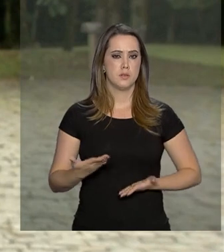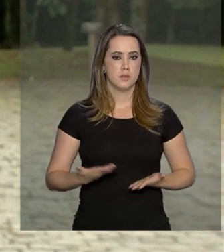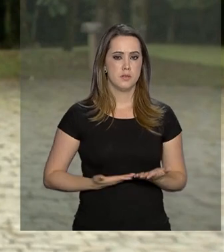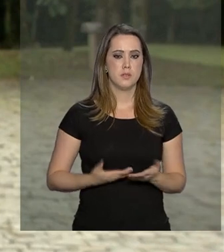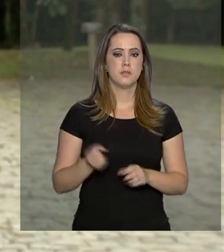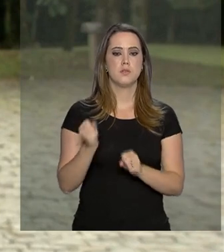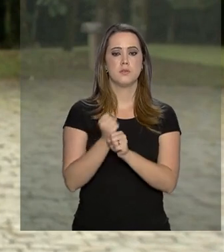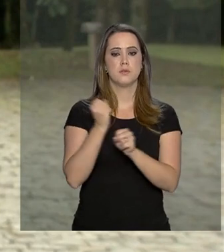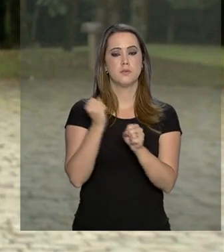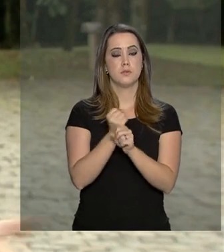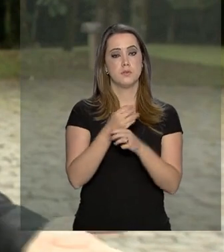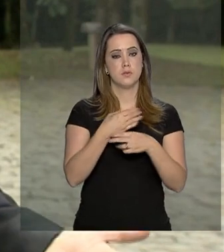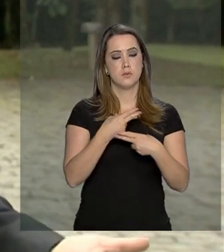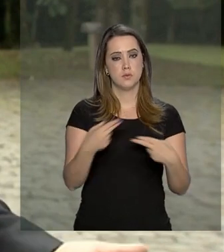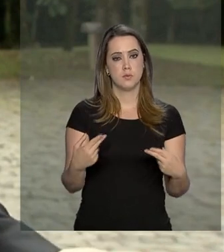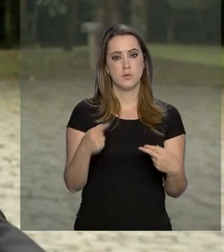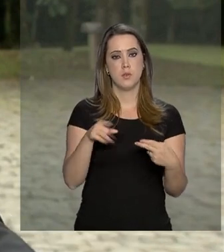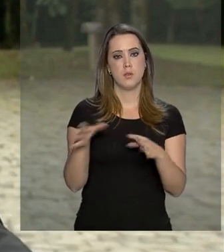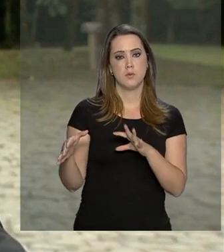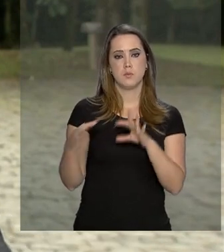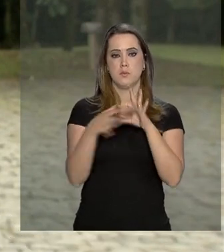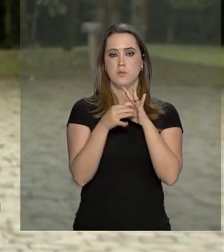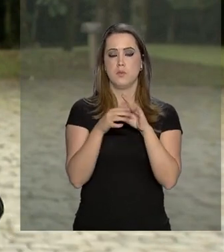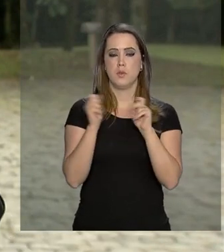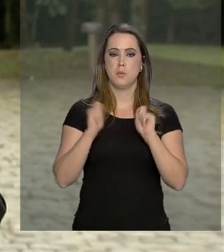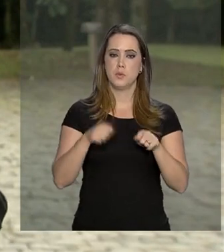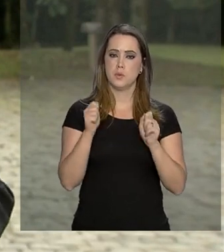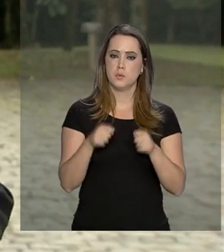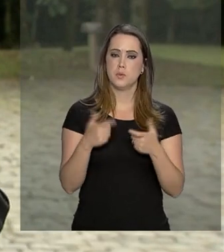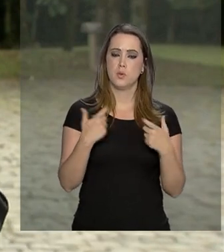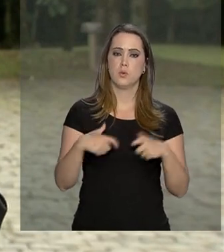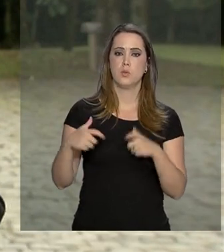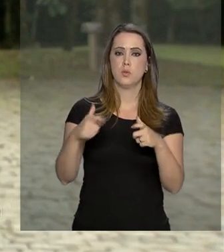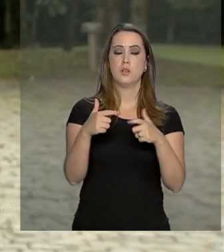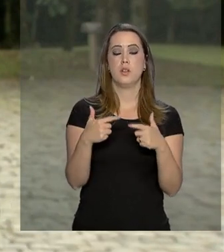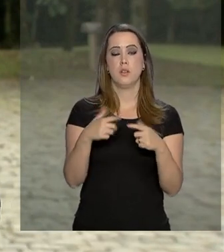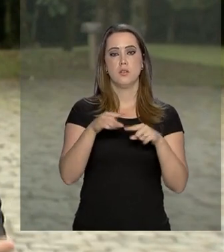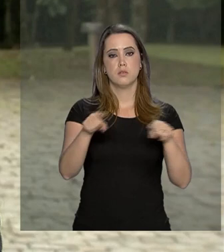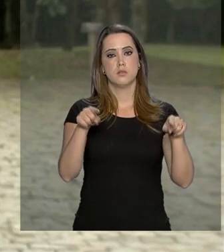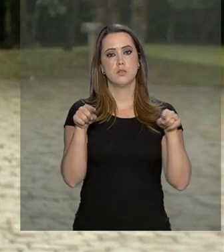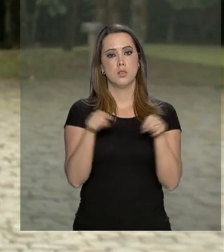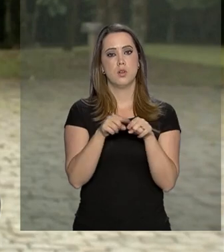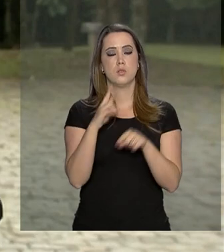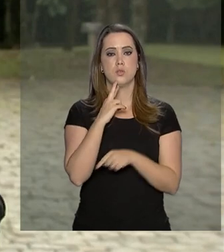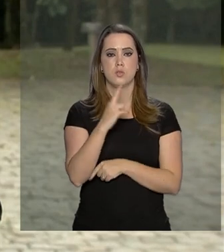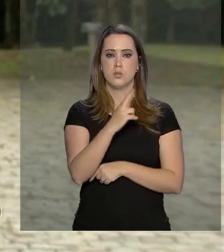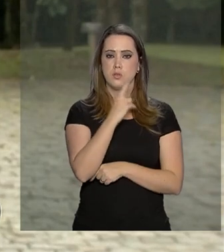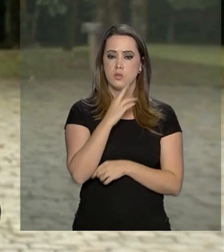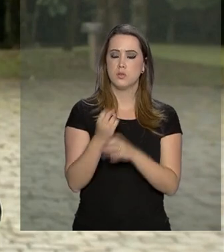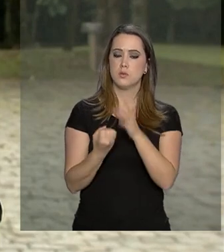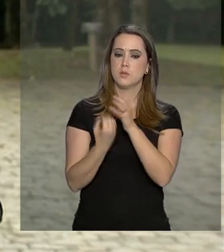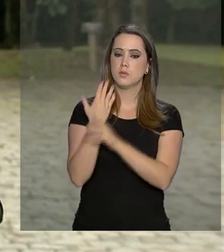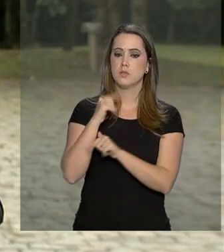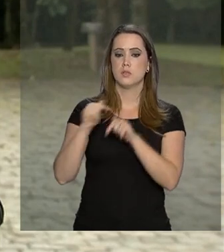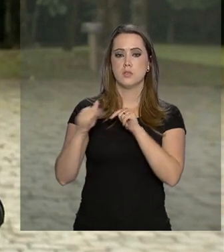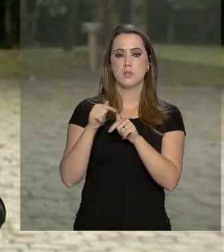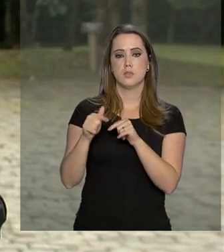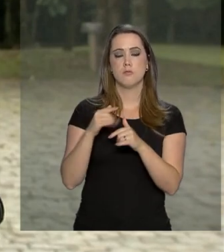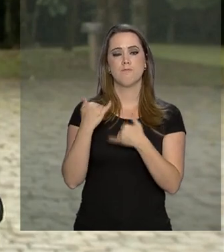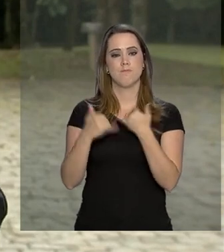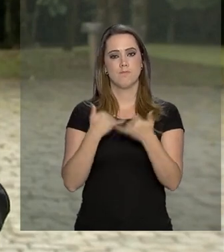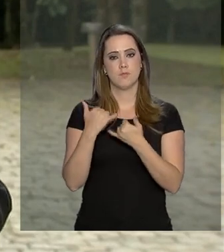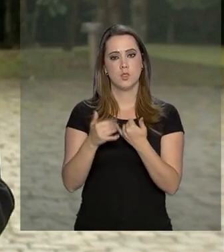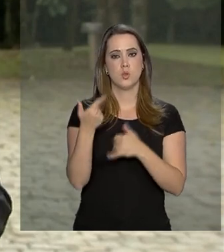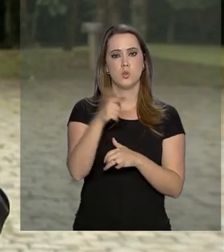infraestrutura do parque. A parceria vai permitir a instalação de lojas e de restaurantes e a implantação de atividades de lazer